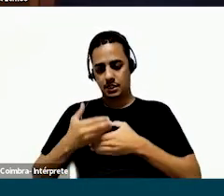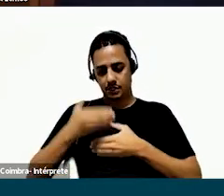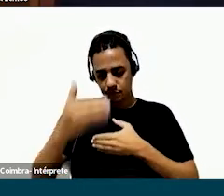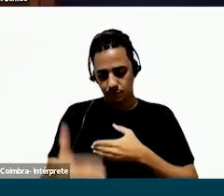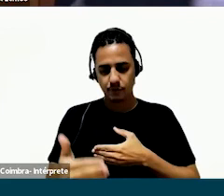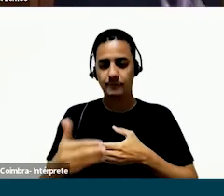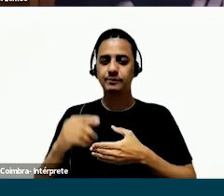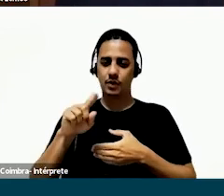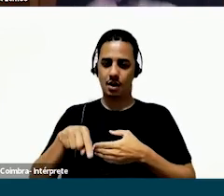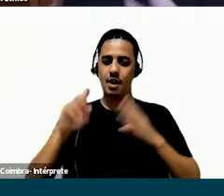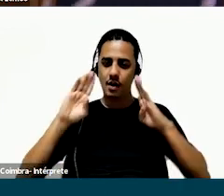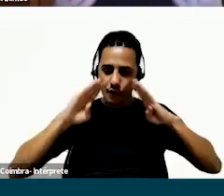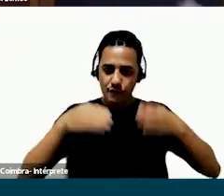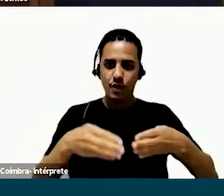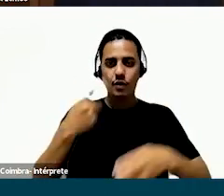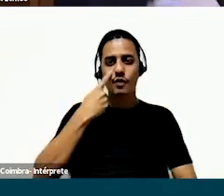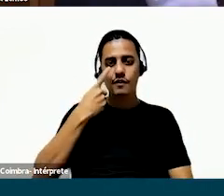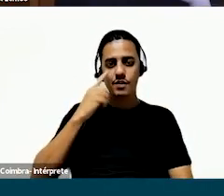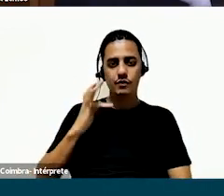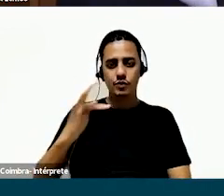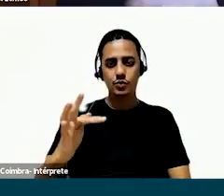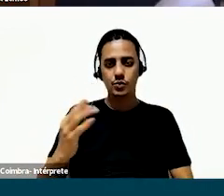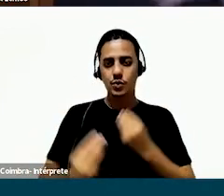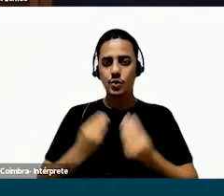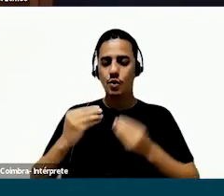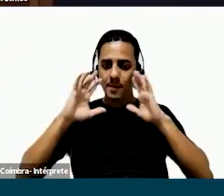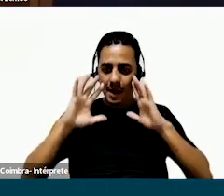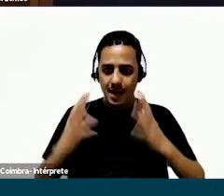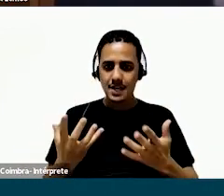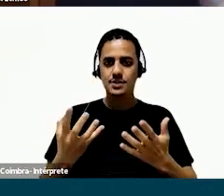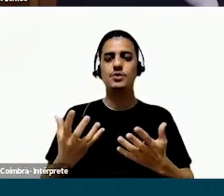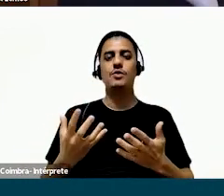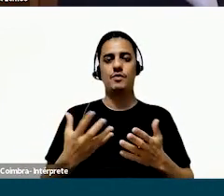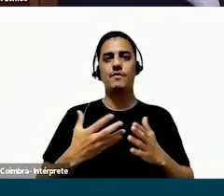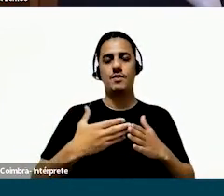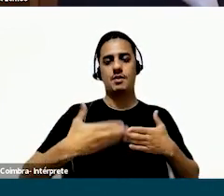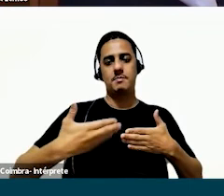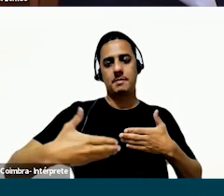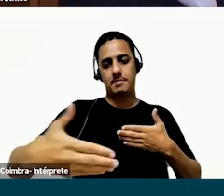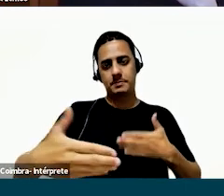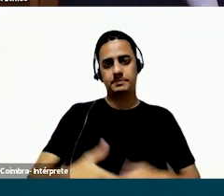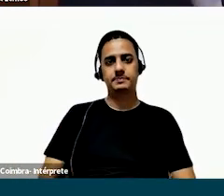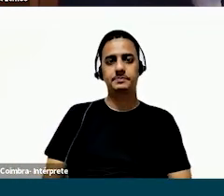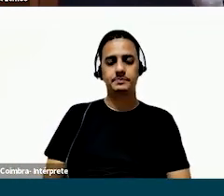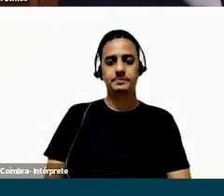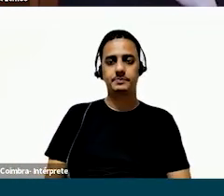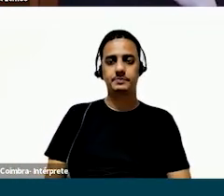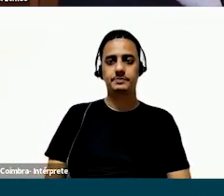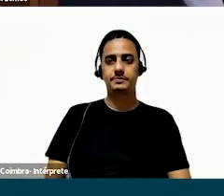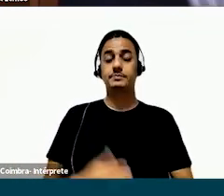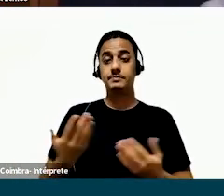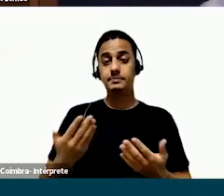para frente. Então, nesse momento, o foco era realmente captar a visão dela de futuro, de como ela resolveria essas questões num longo prazo.